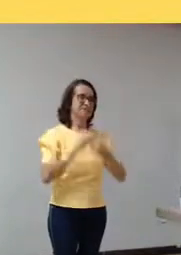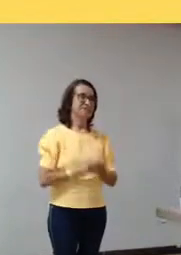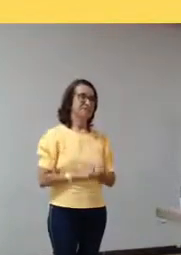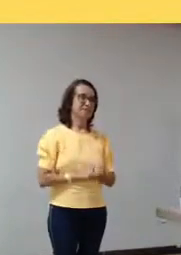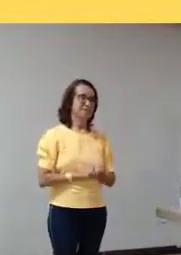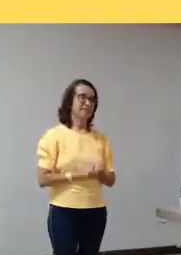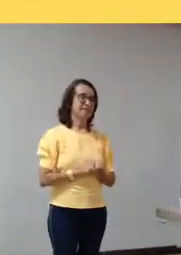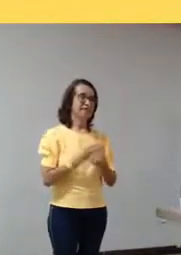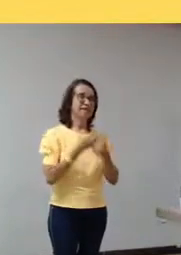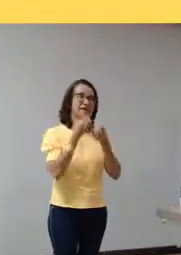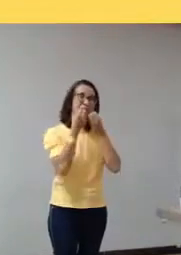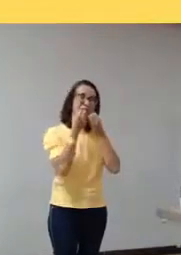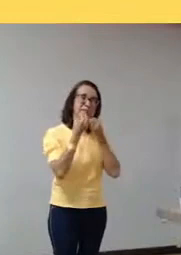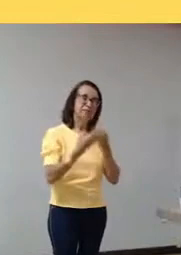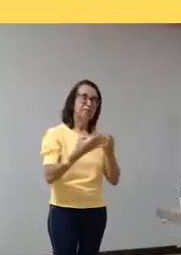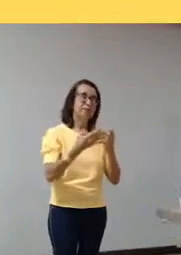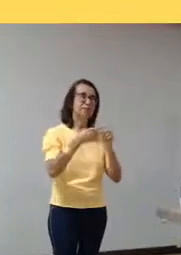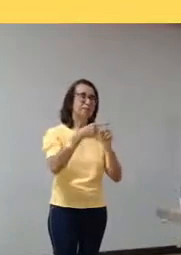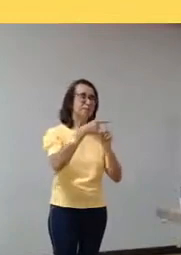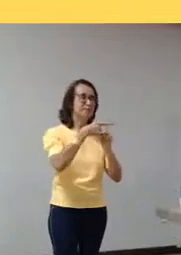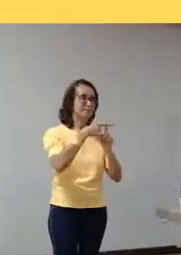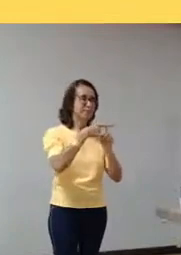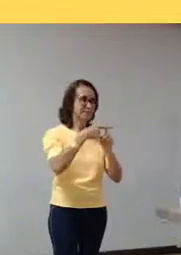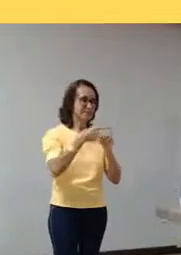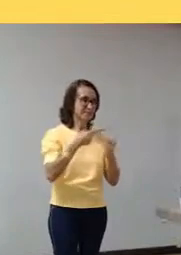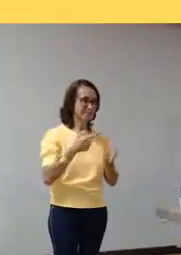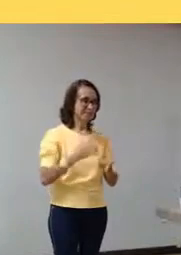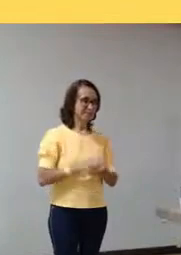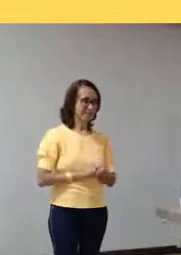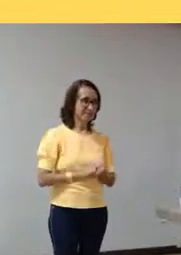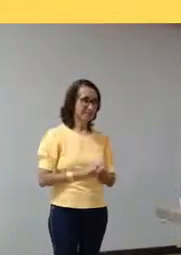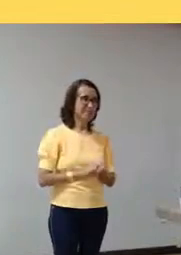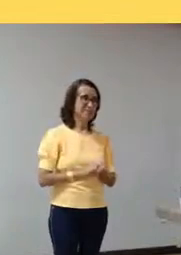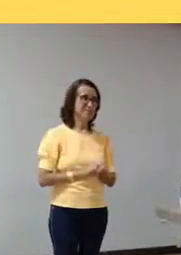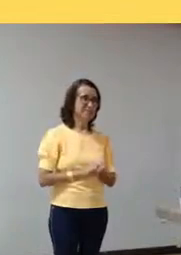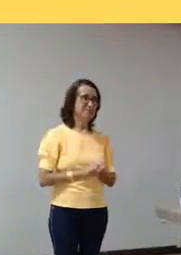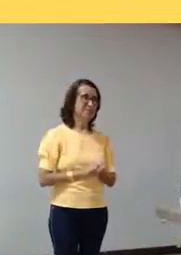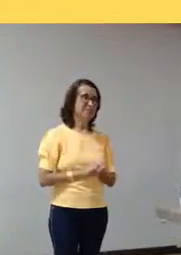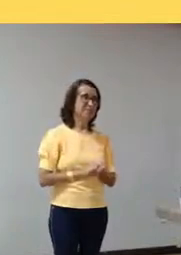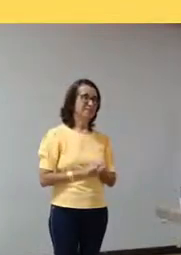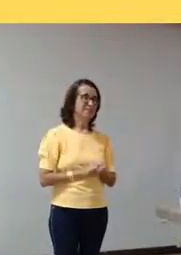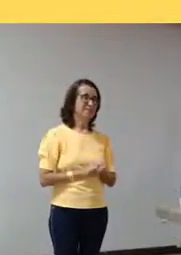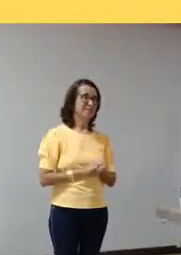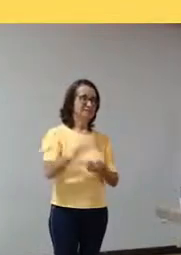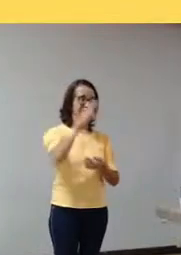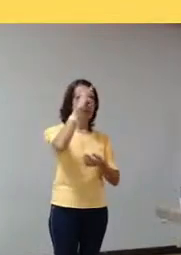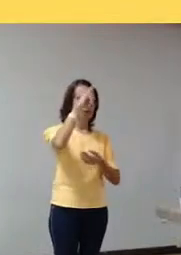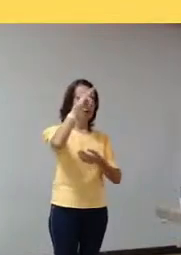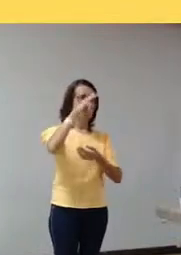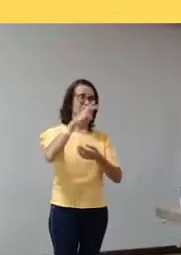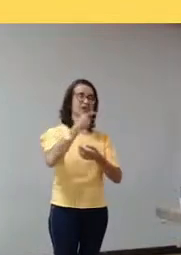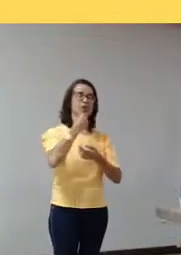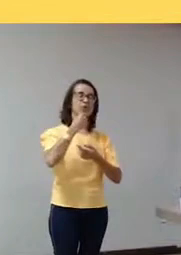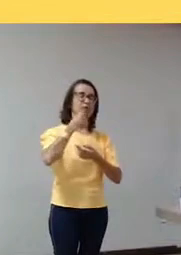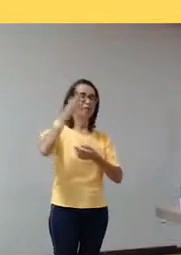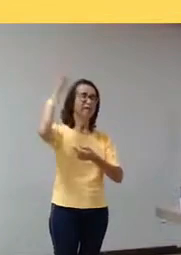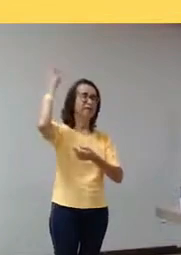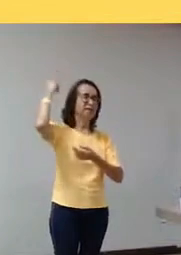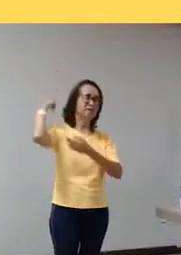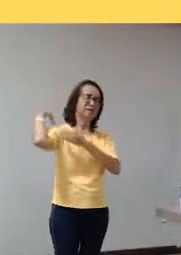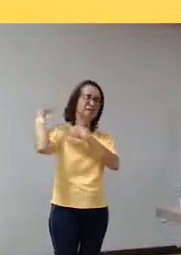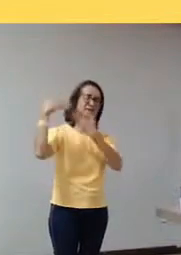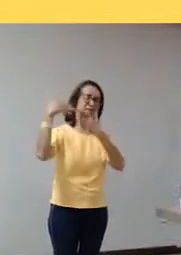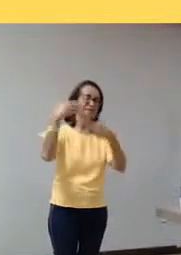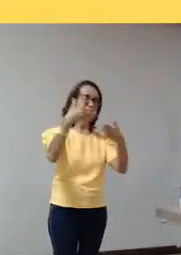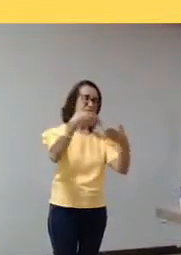positivo na história agora do Homo sapiens. Tem